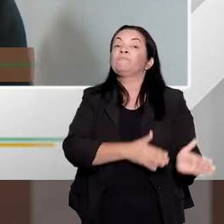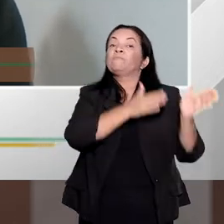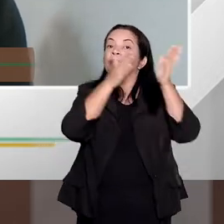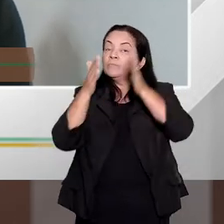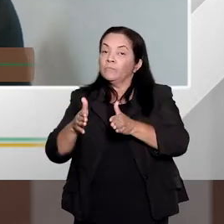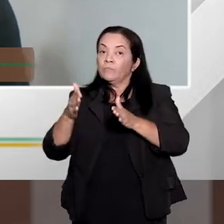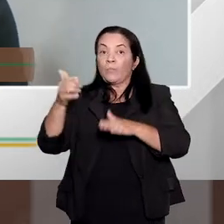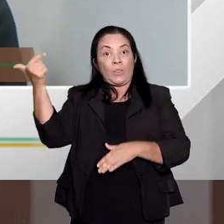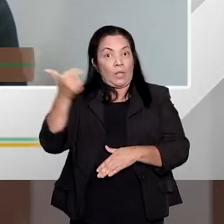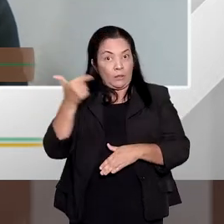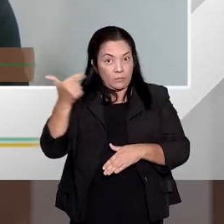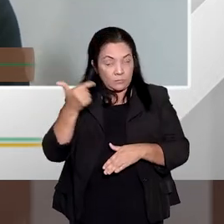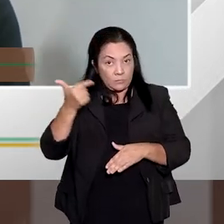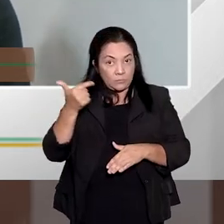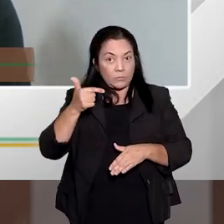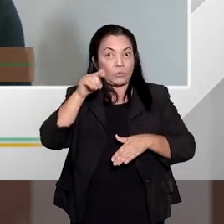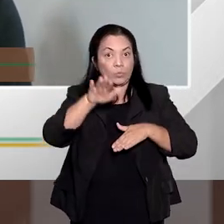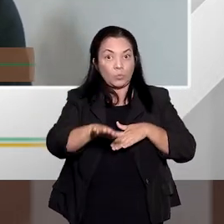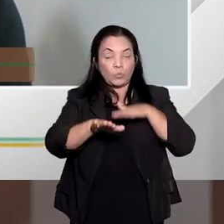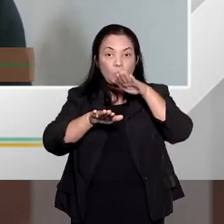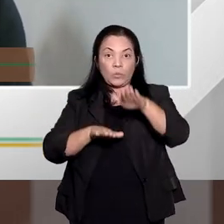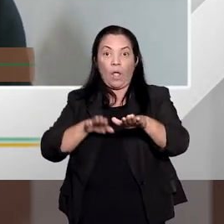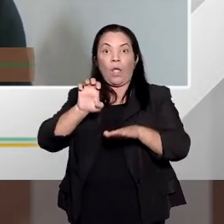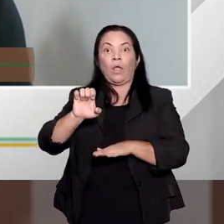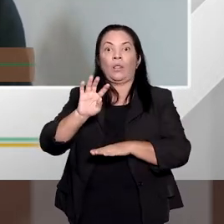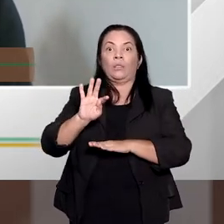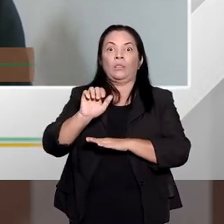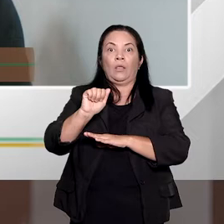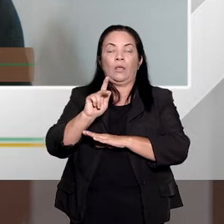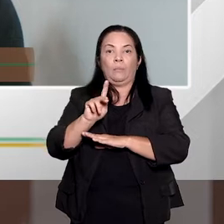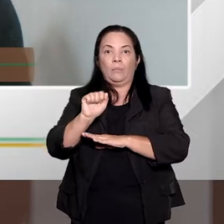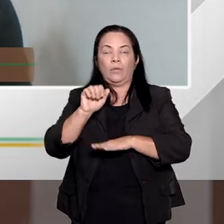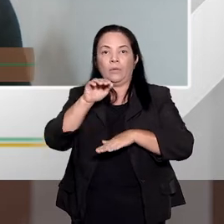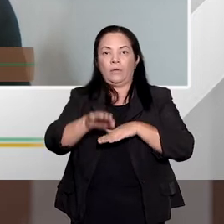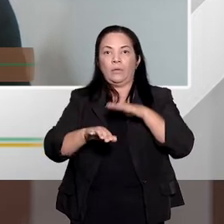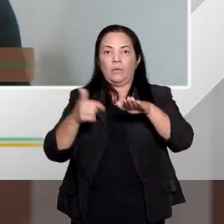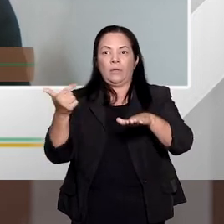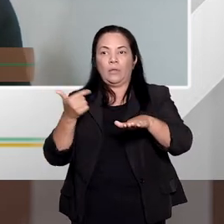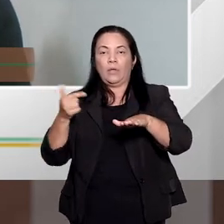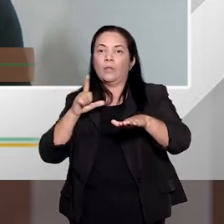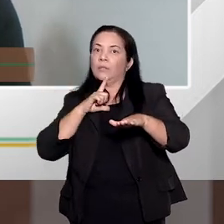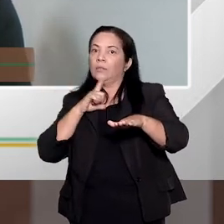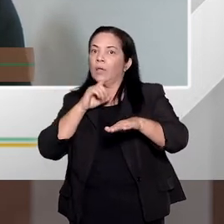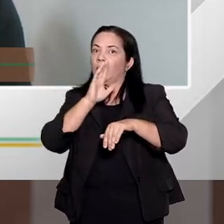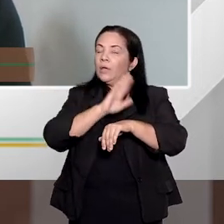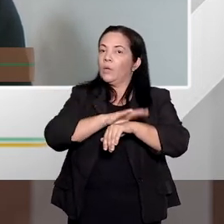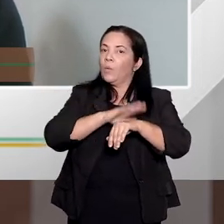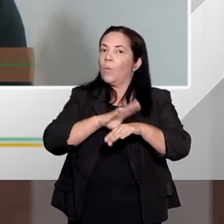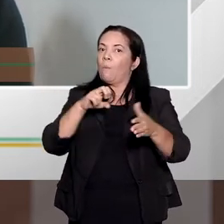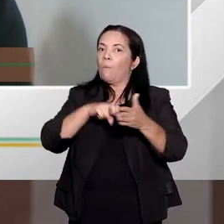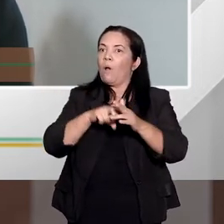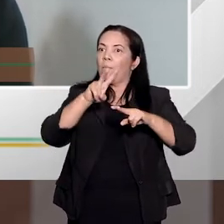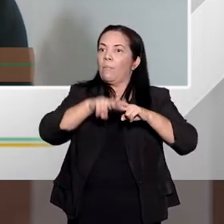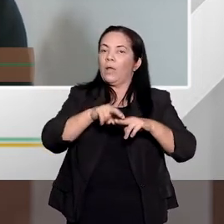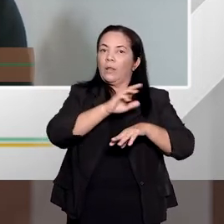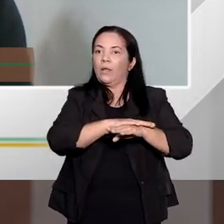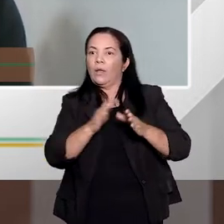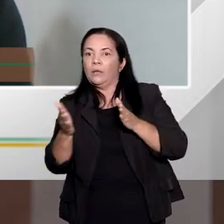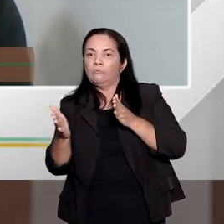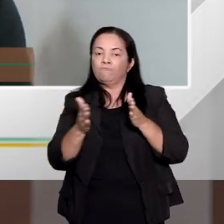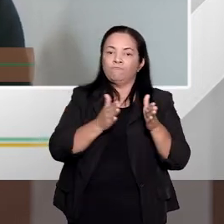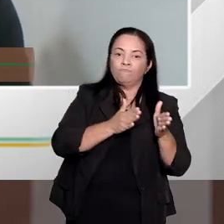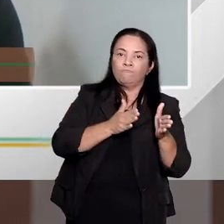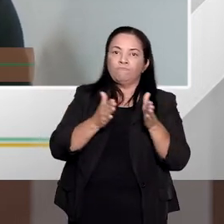base, numa próxima etapa, nós temos ali a fixação de uma pena intermediária. O juiz, ele vai olhar para as